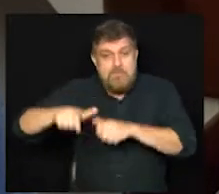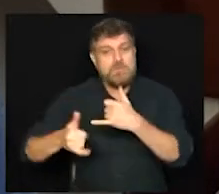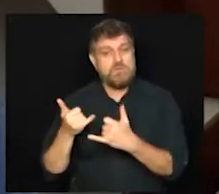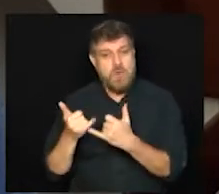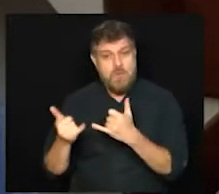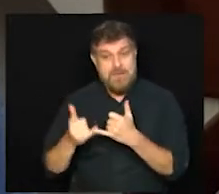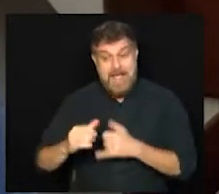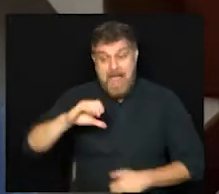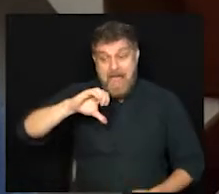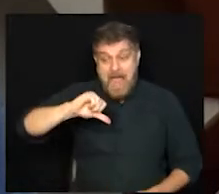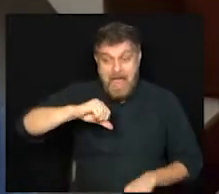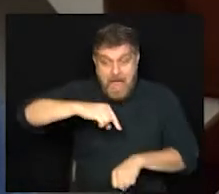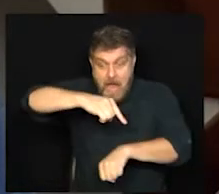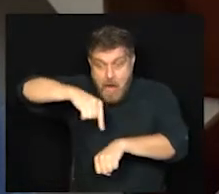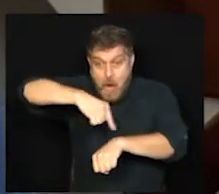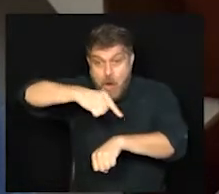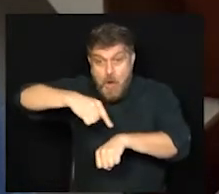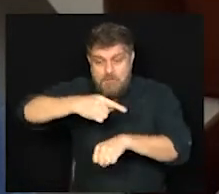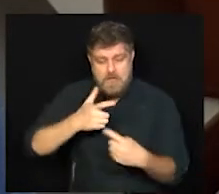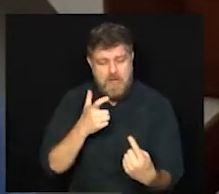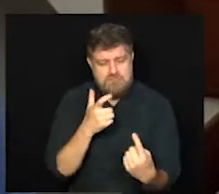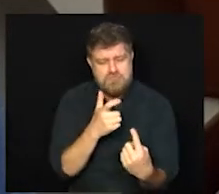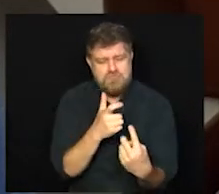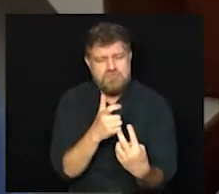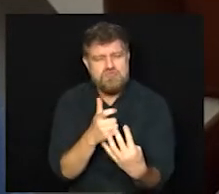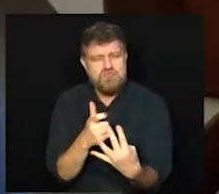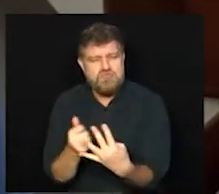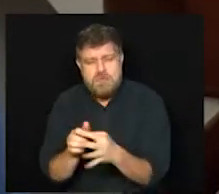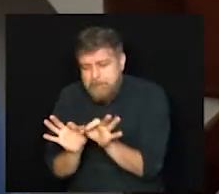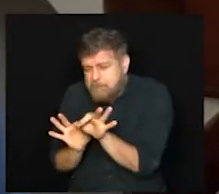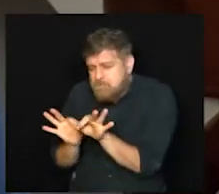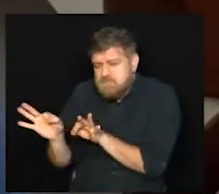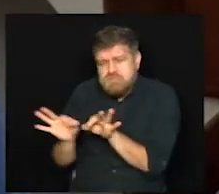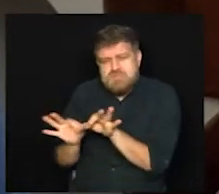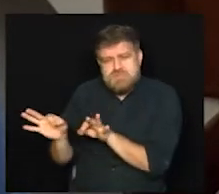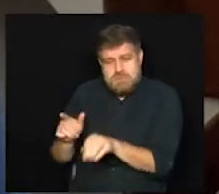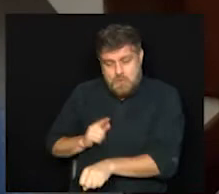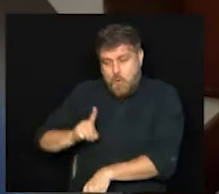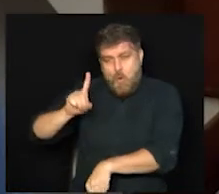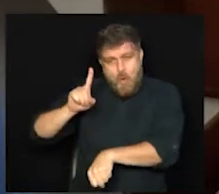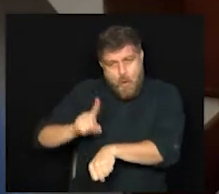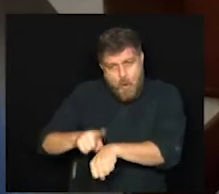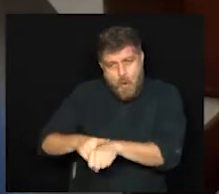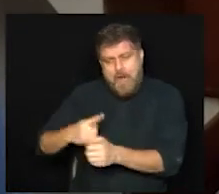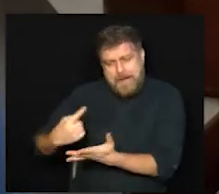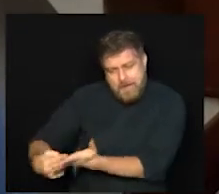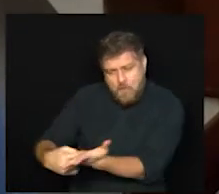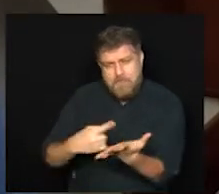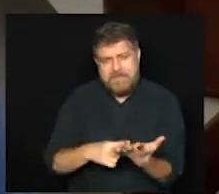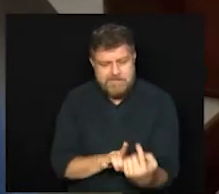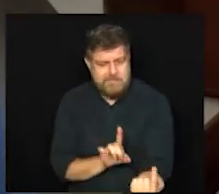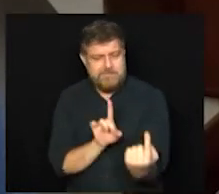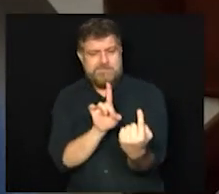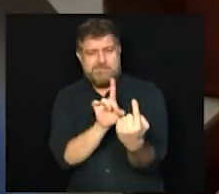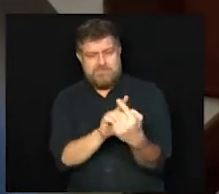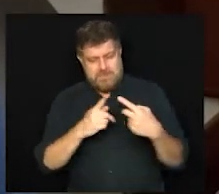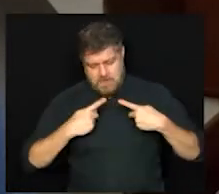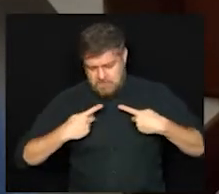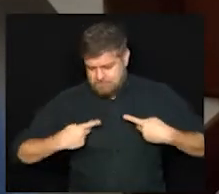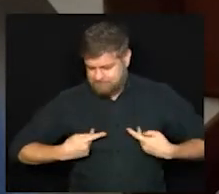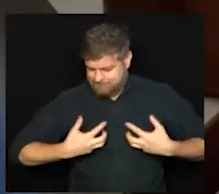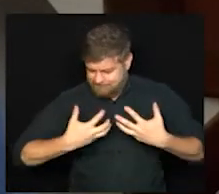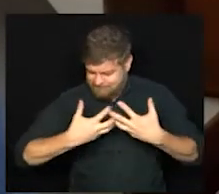9 horas. E foi uma vacinação extremamente organizada, com hora marcada, com atendimento humanizado,